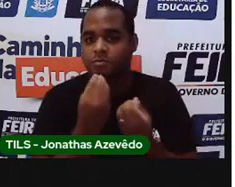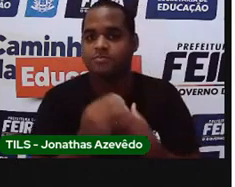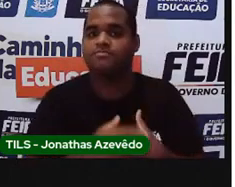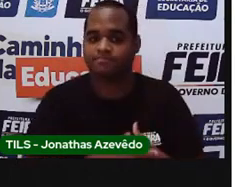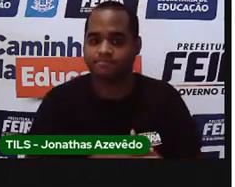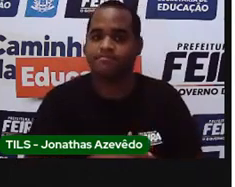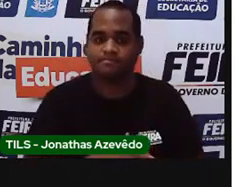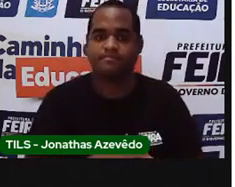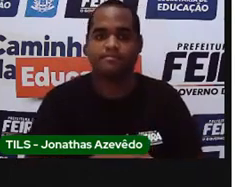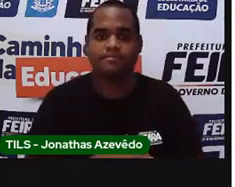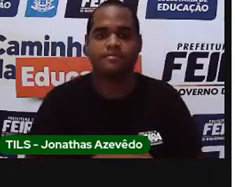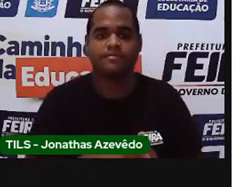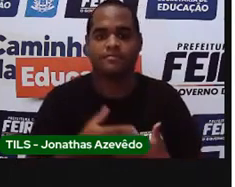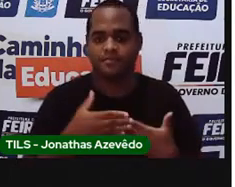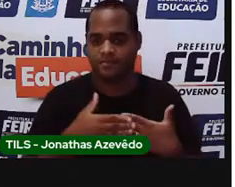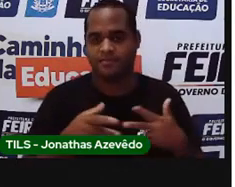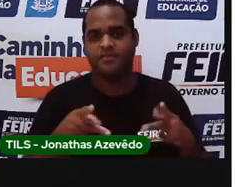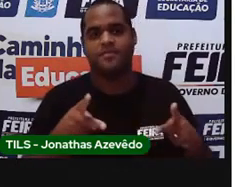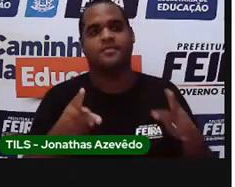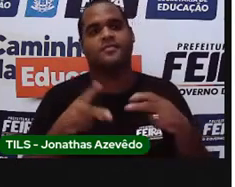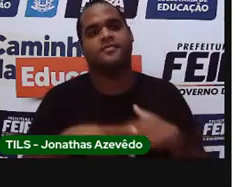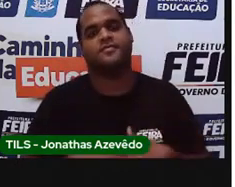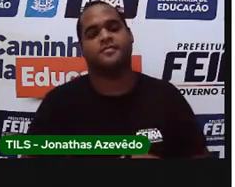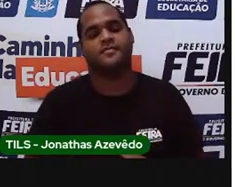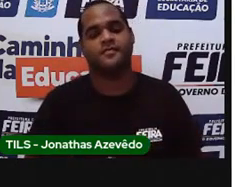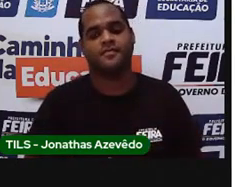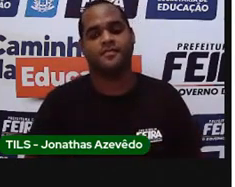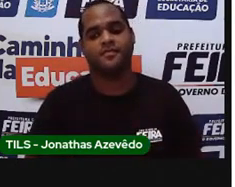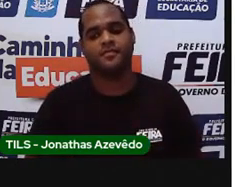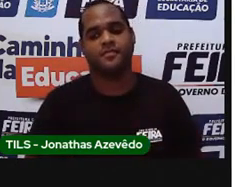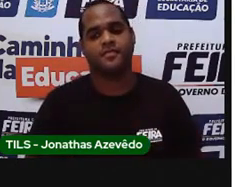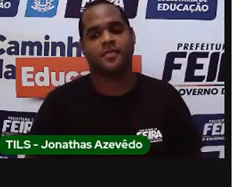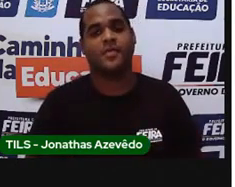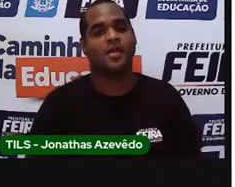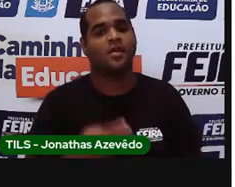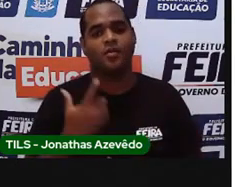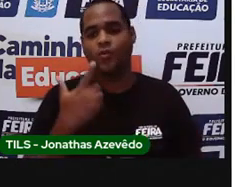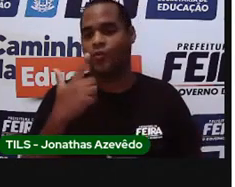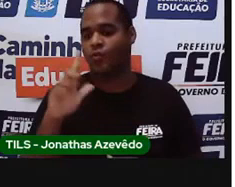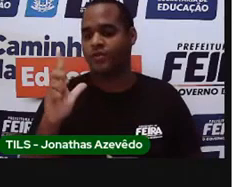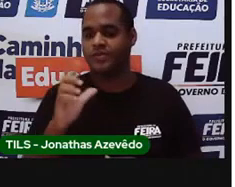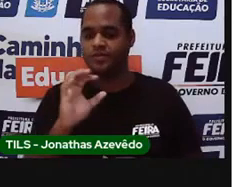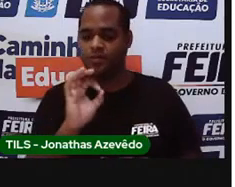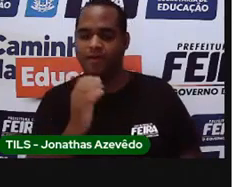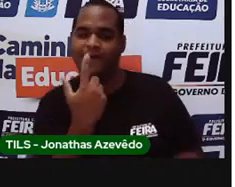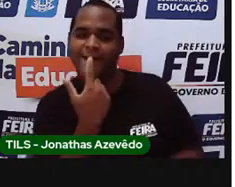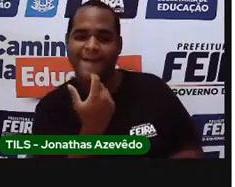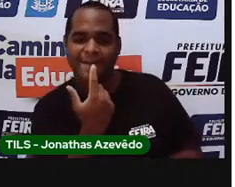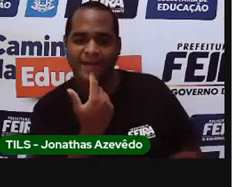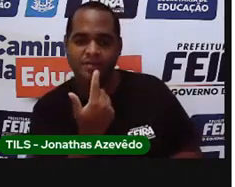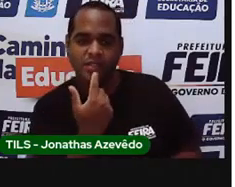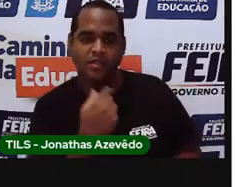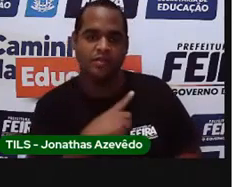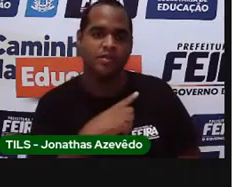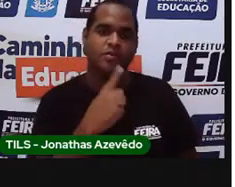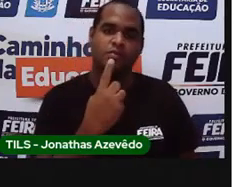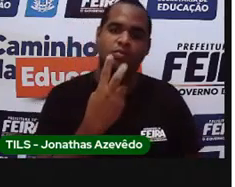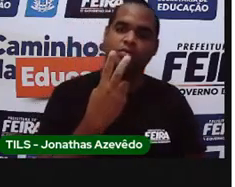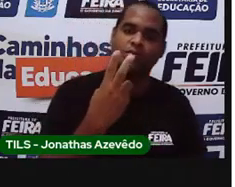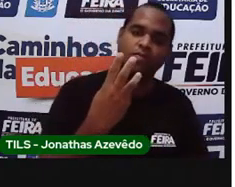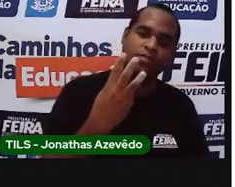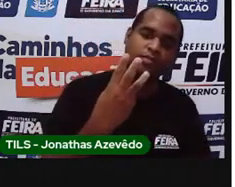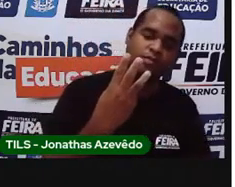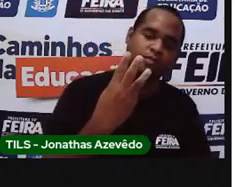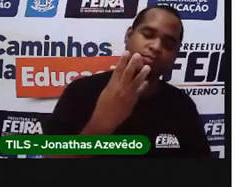Certo, então vamos continuar. E quantas bolas vermelhas nós temos? Uma, duas,